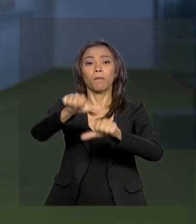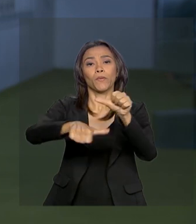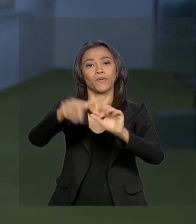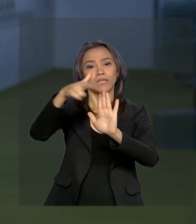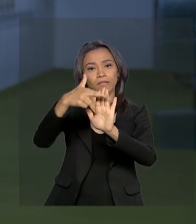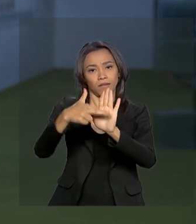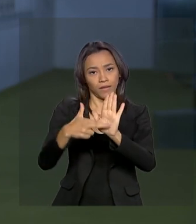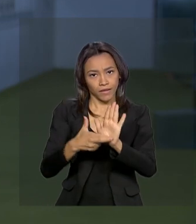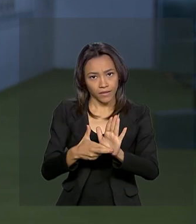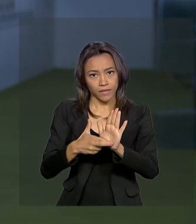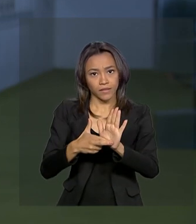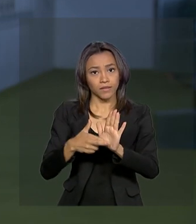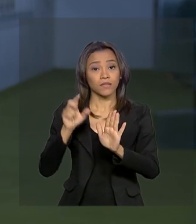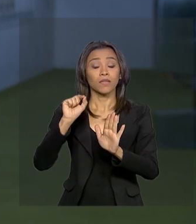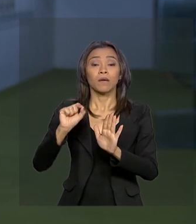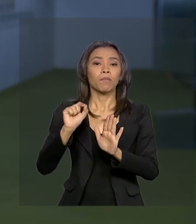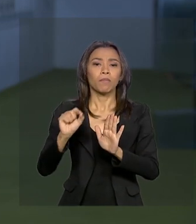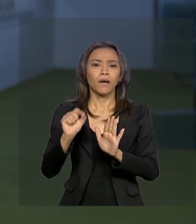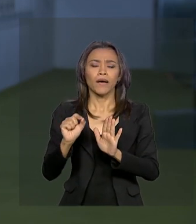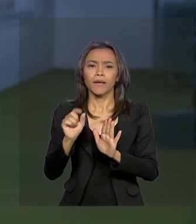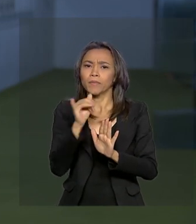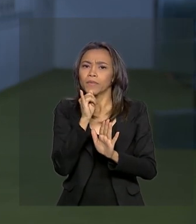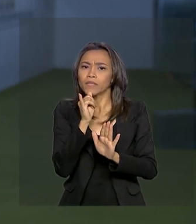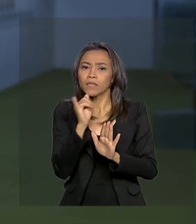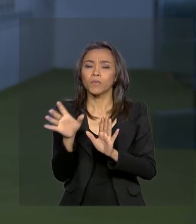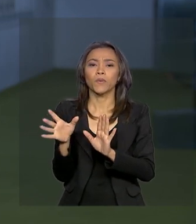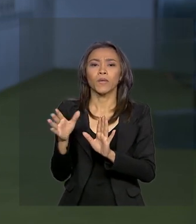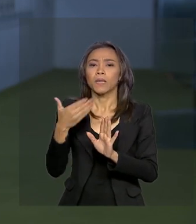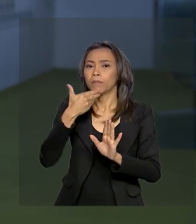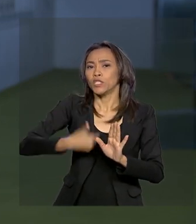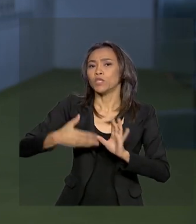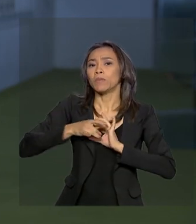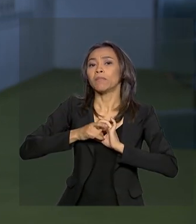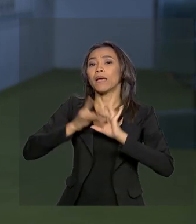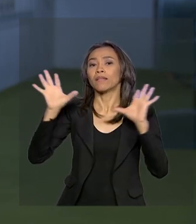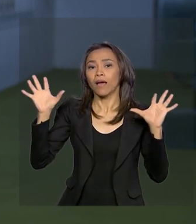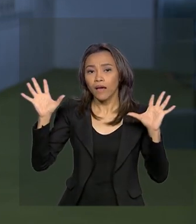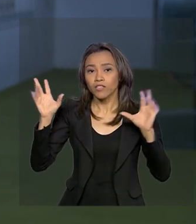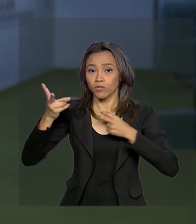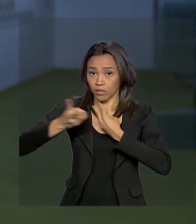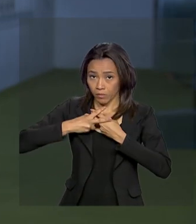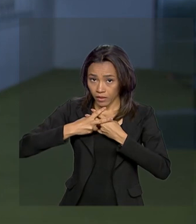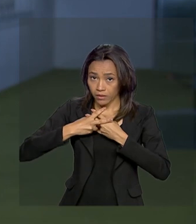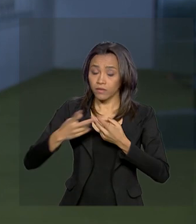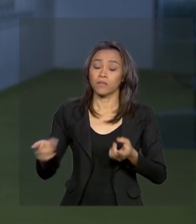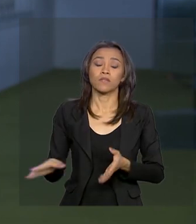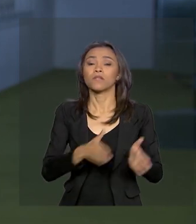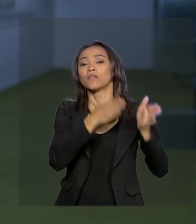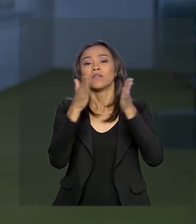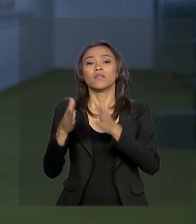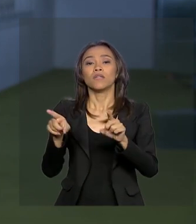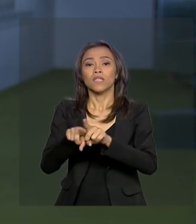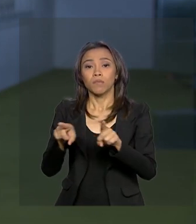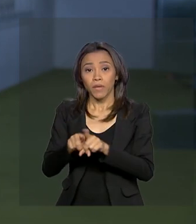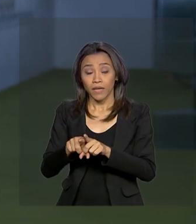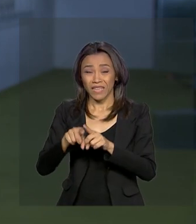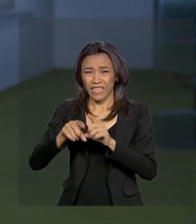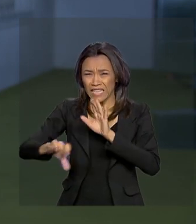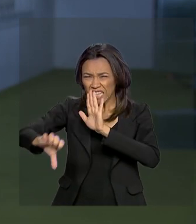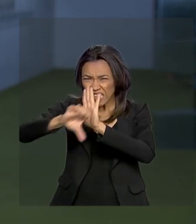concessão dos benefícios como liberdade condicional e progressão de regime e amplia os casos de crimes